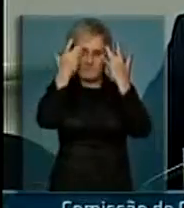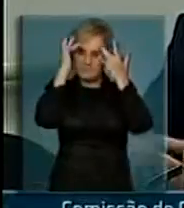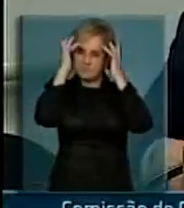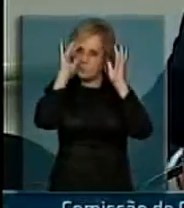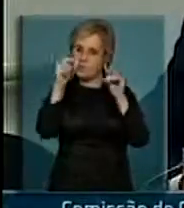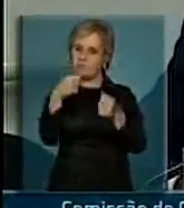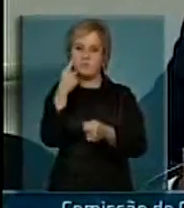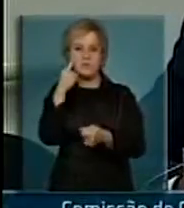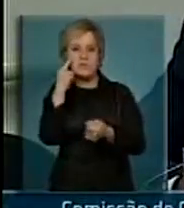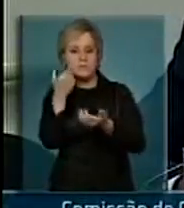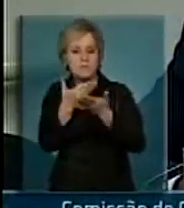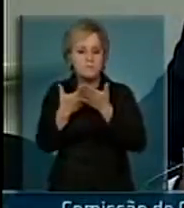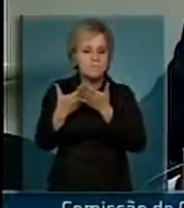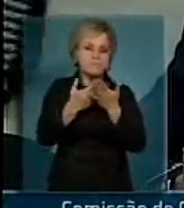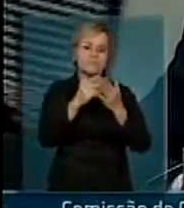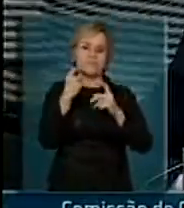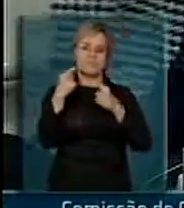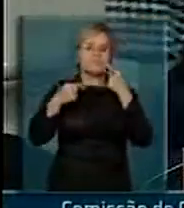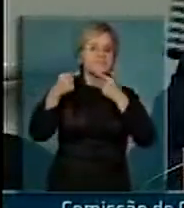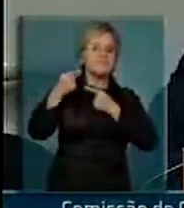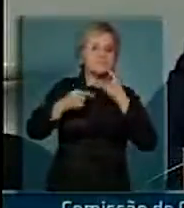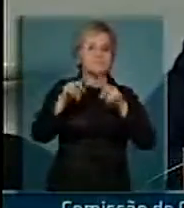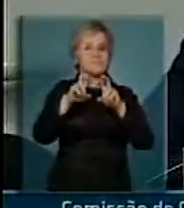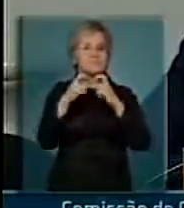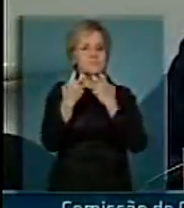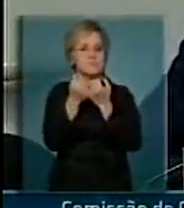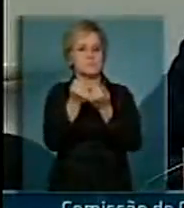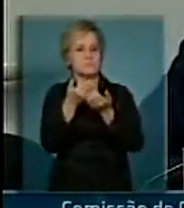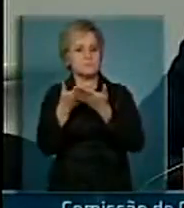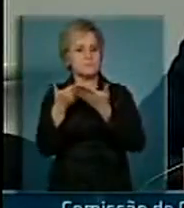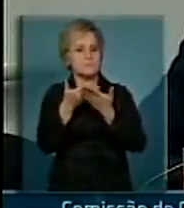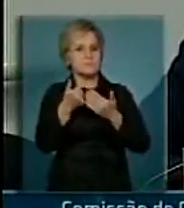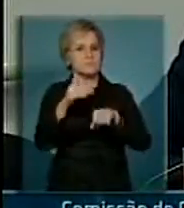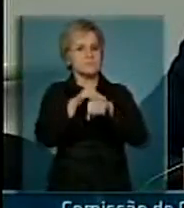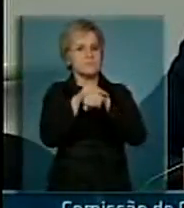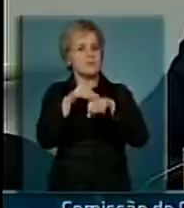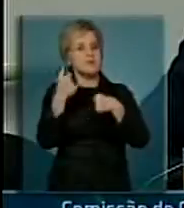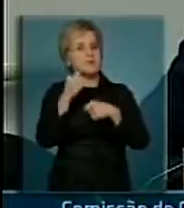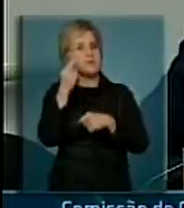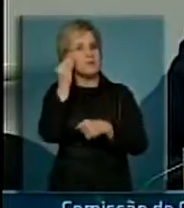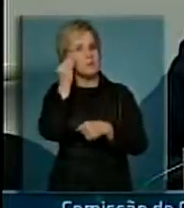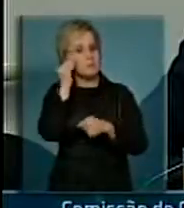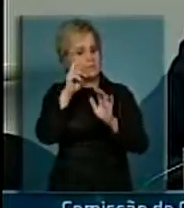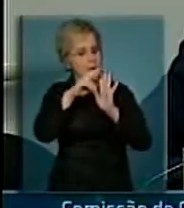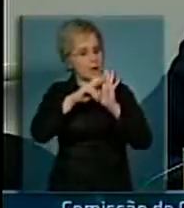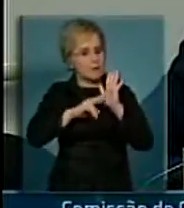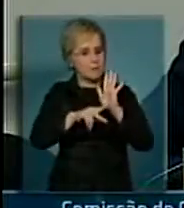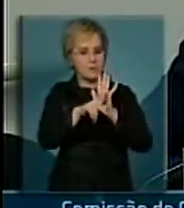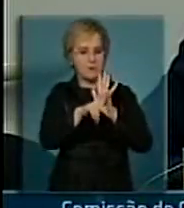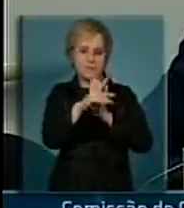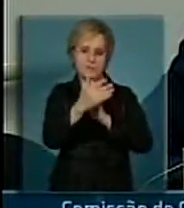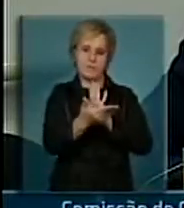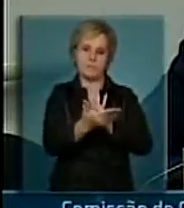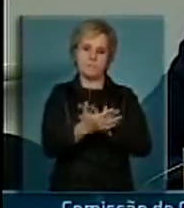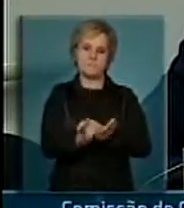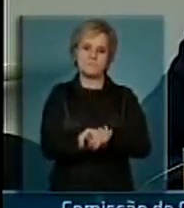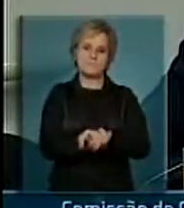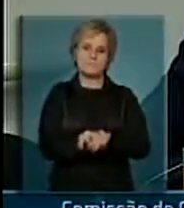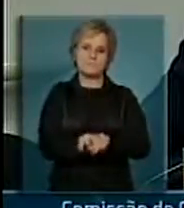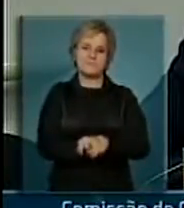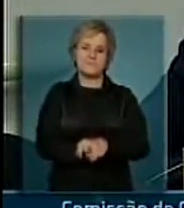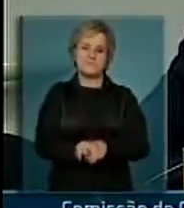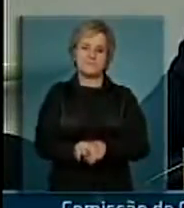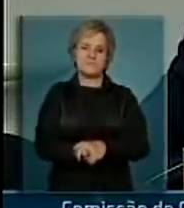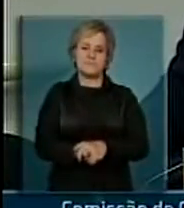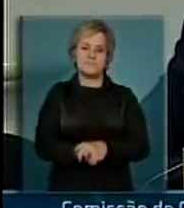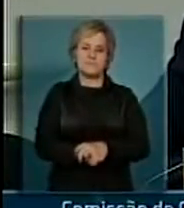Isso nós vamos ter que discutir como é que vai ser isso, mas acho que tem que regulamentar essa questão das sanções. Com relação